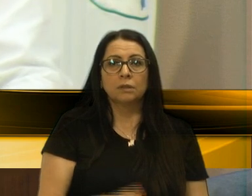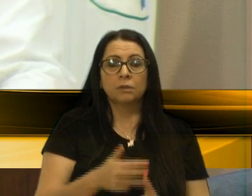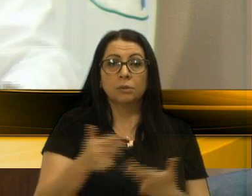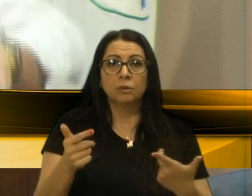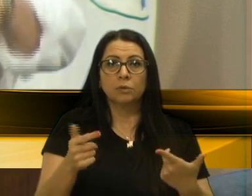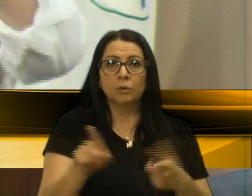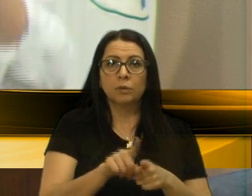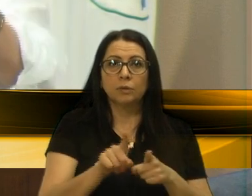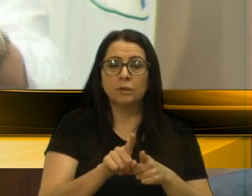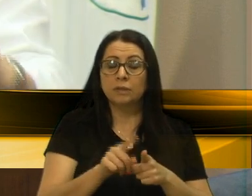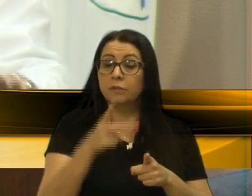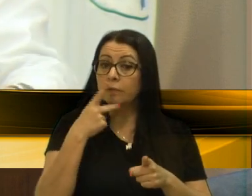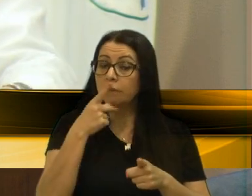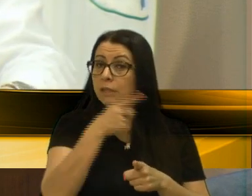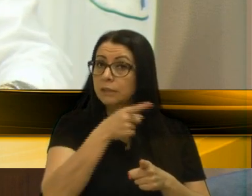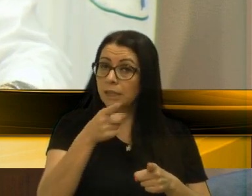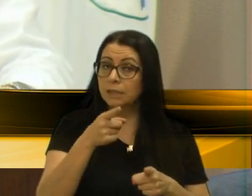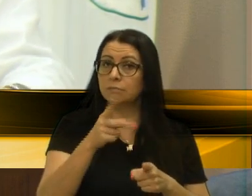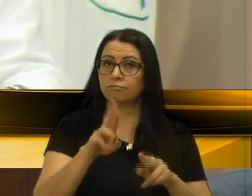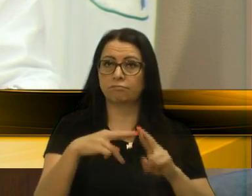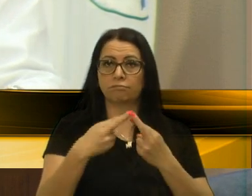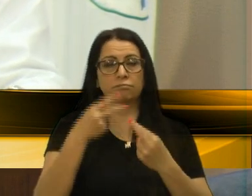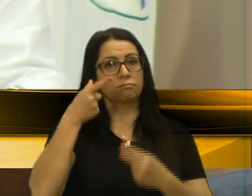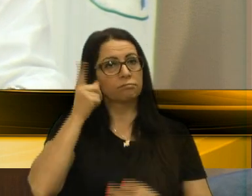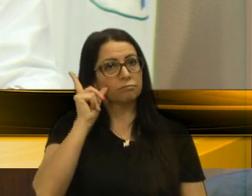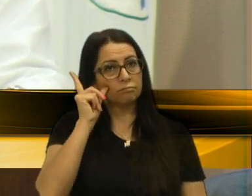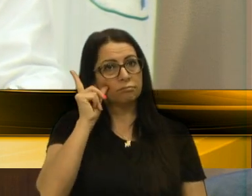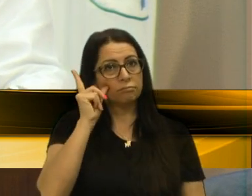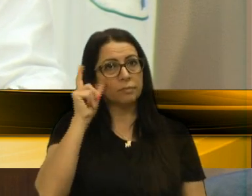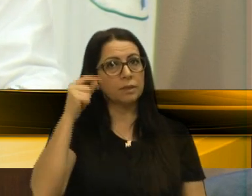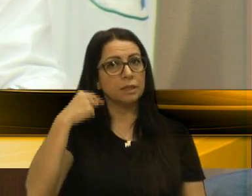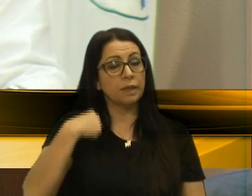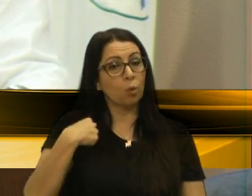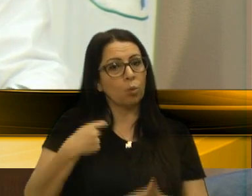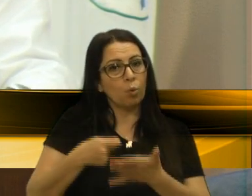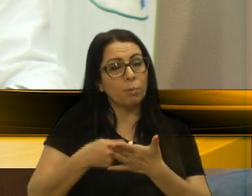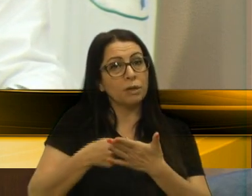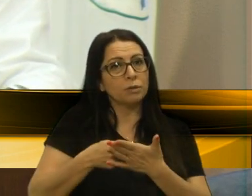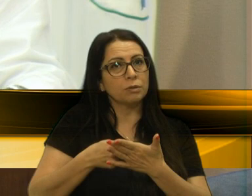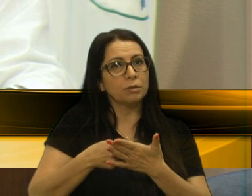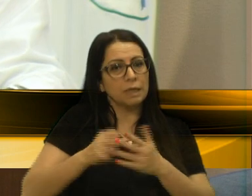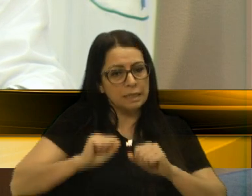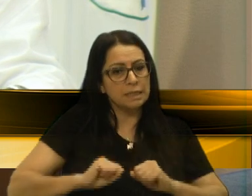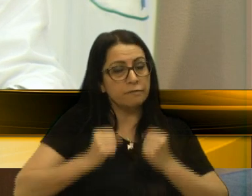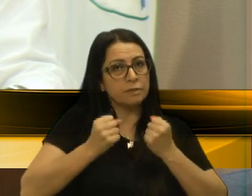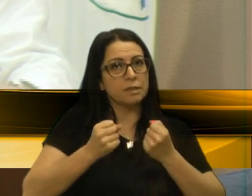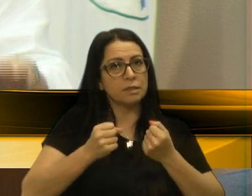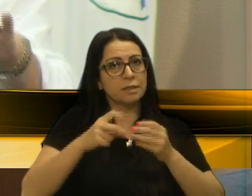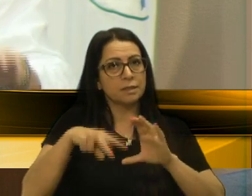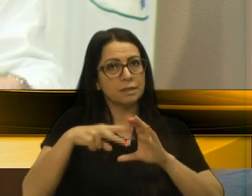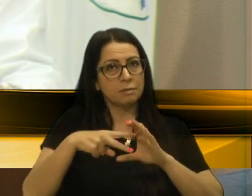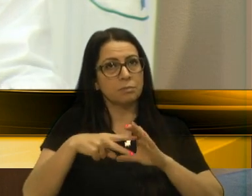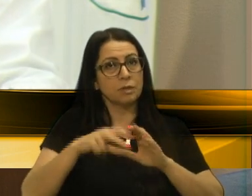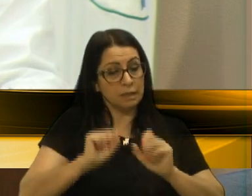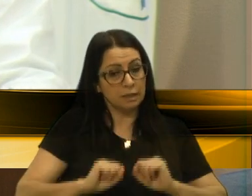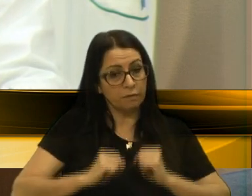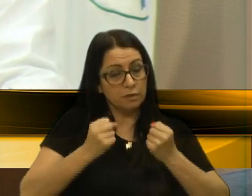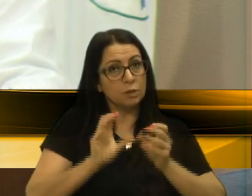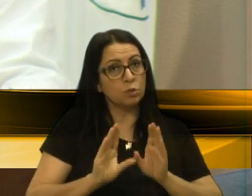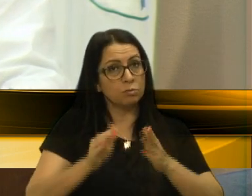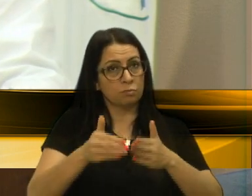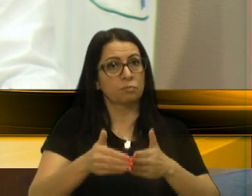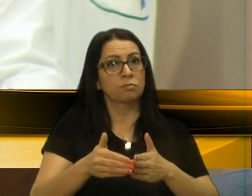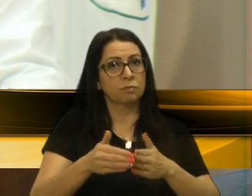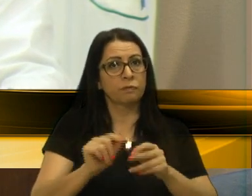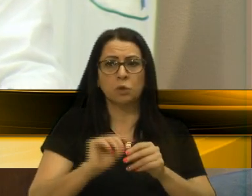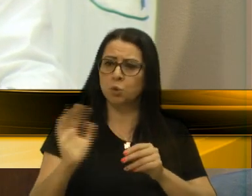barbaridades foram ditas nessa reunião ontem, que eu, obrigatoriamente, em defesa da Câmara, em defesa da comissão